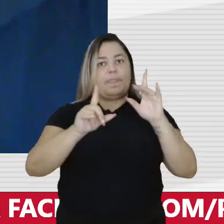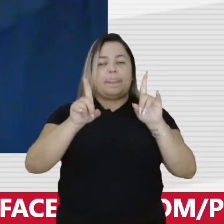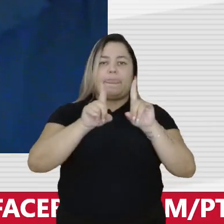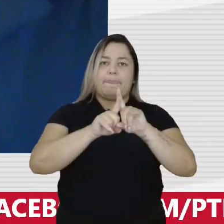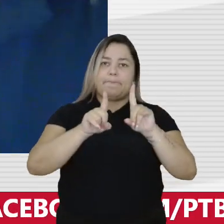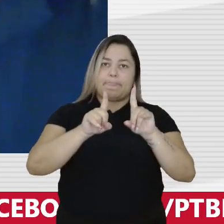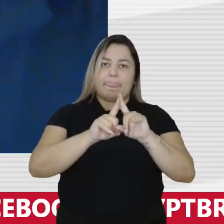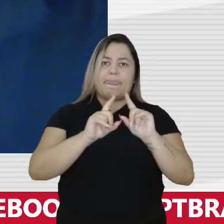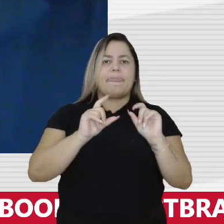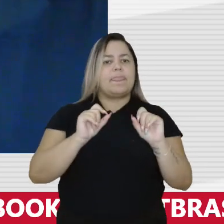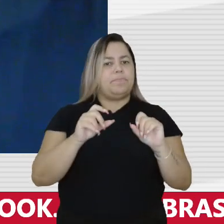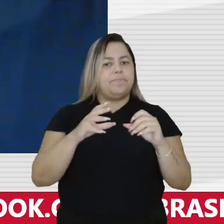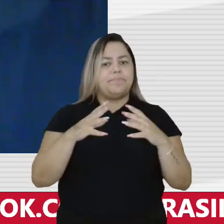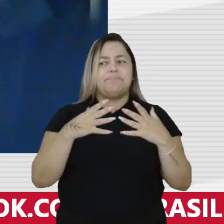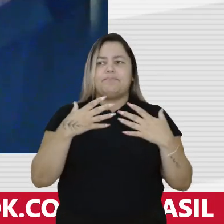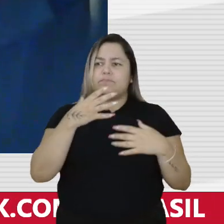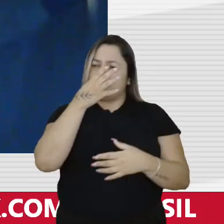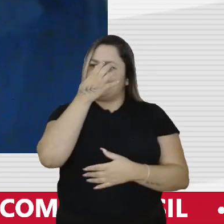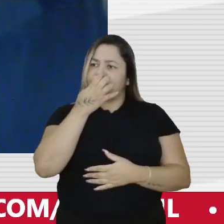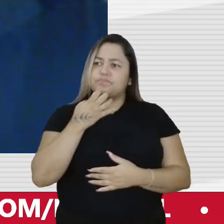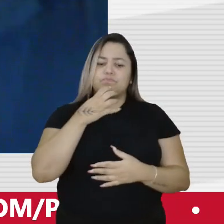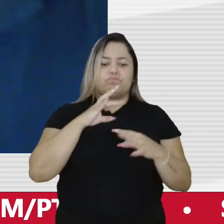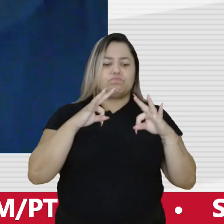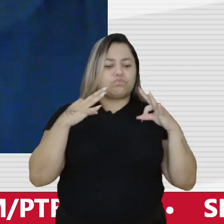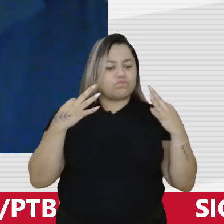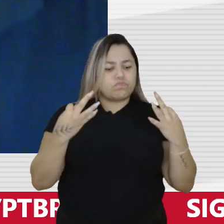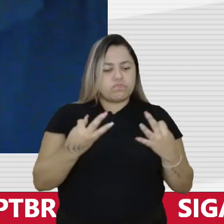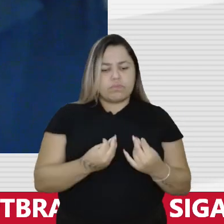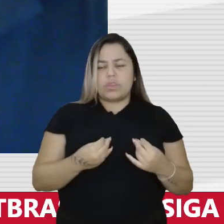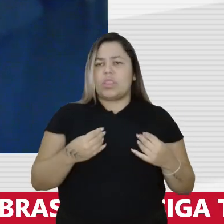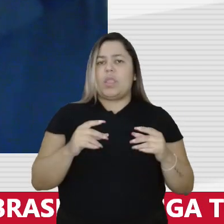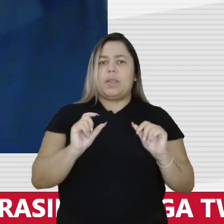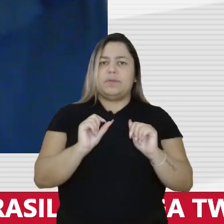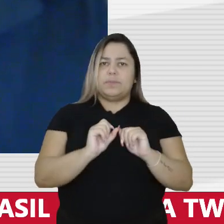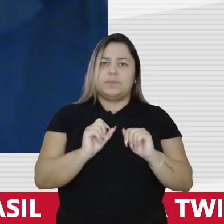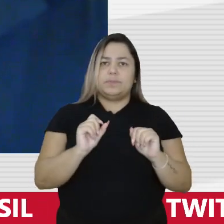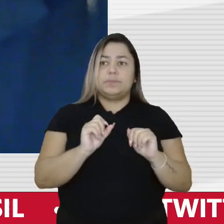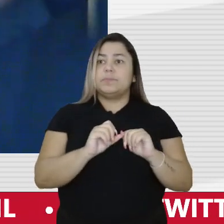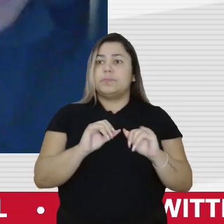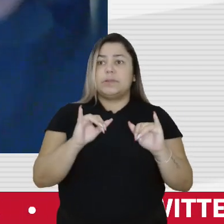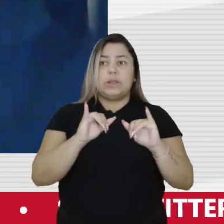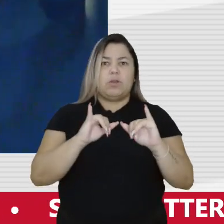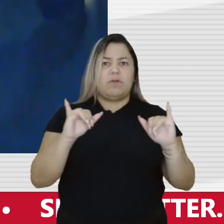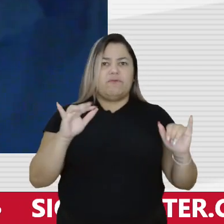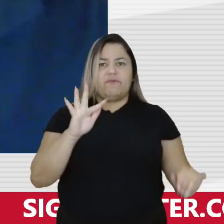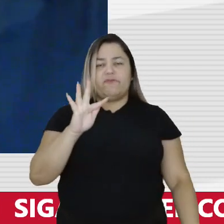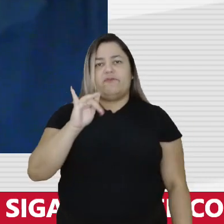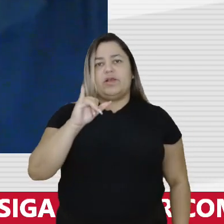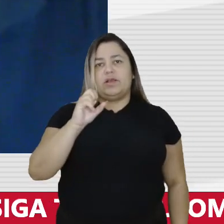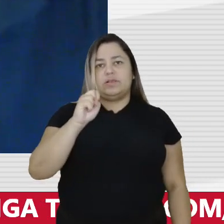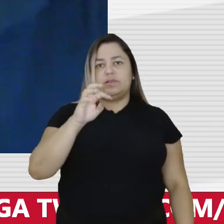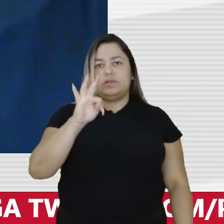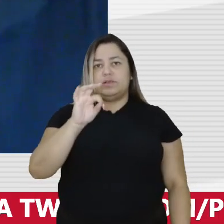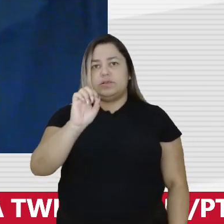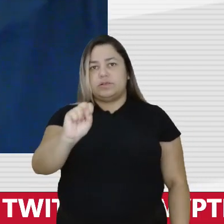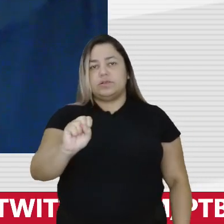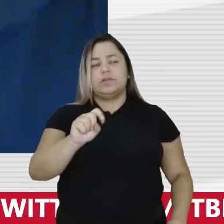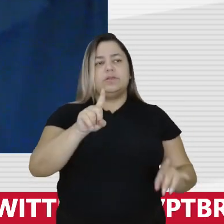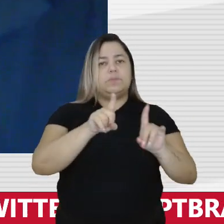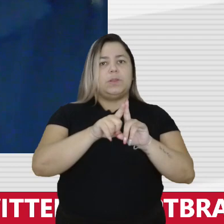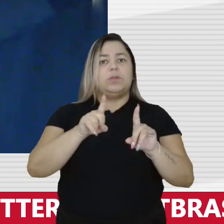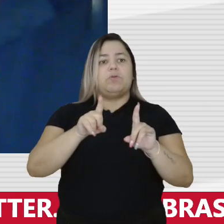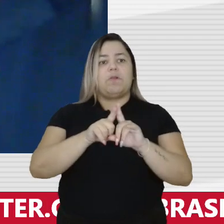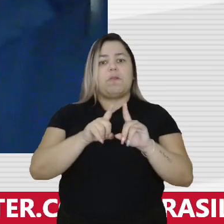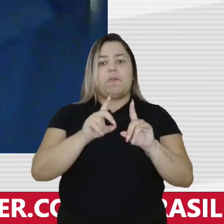atitudes sérias contra todos aqueles que fazem discursos fascistas que defendem